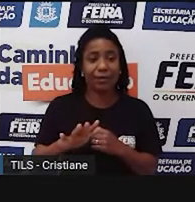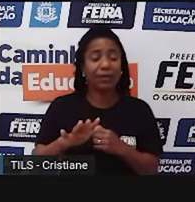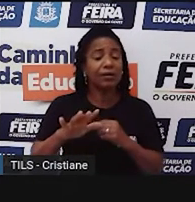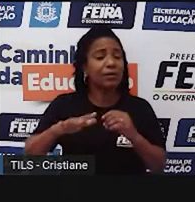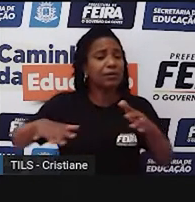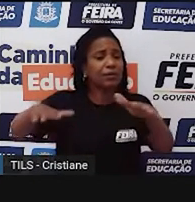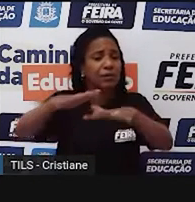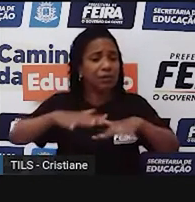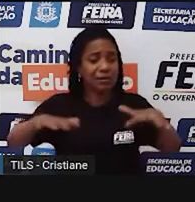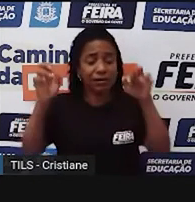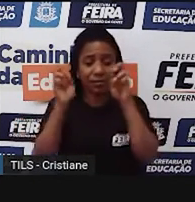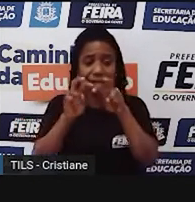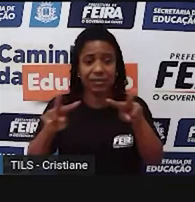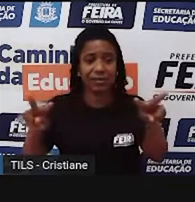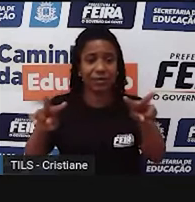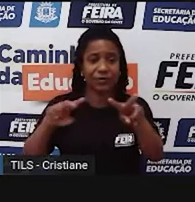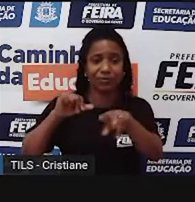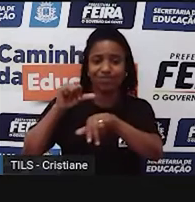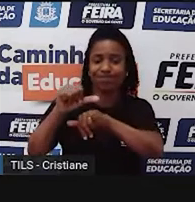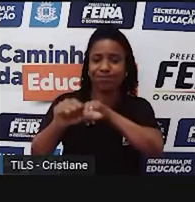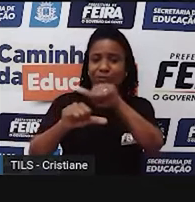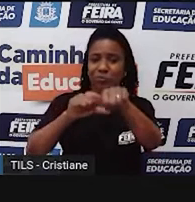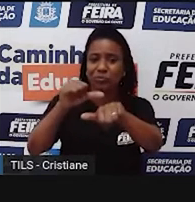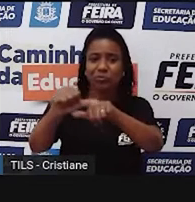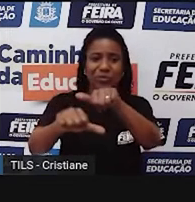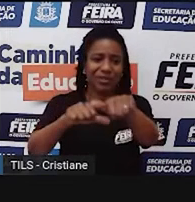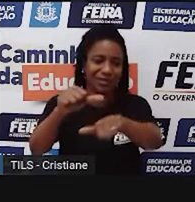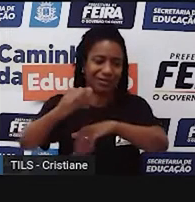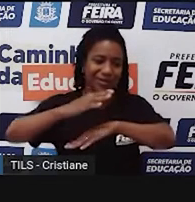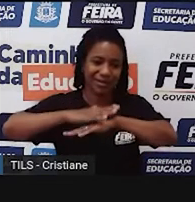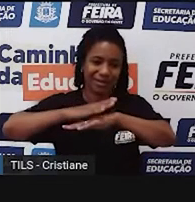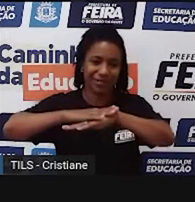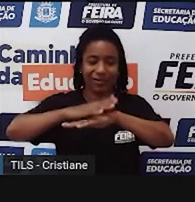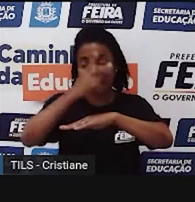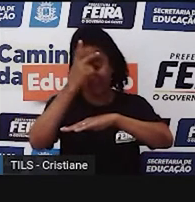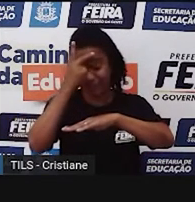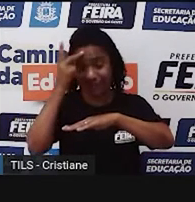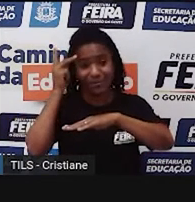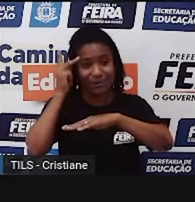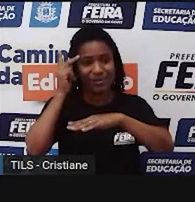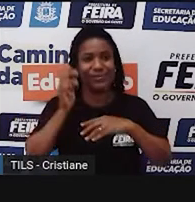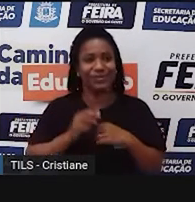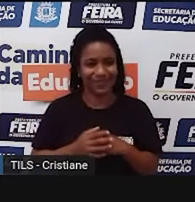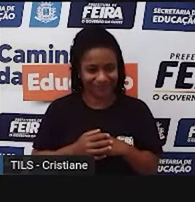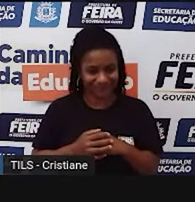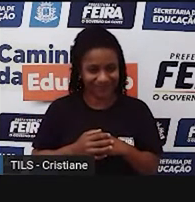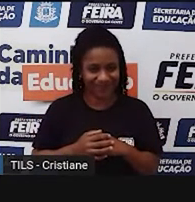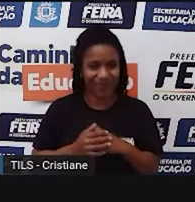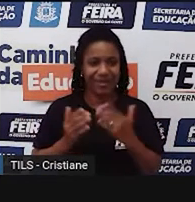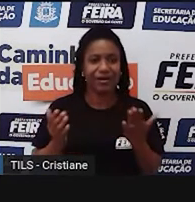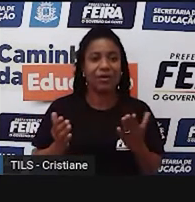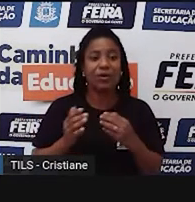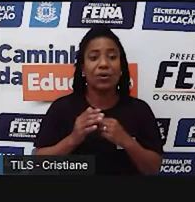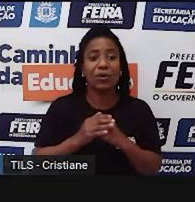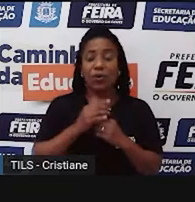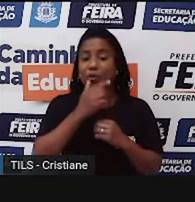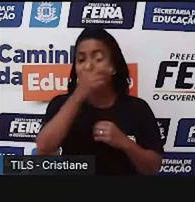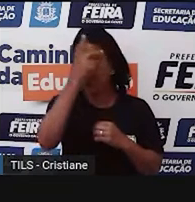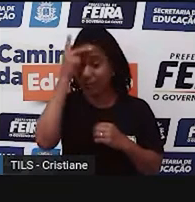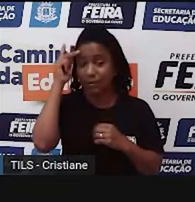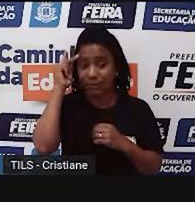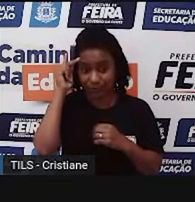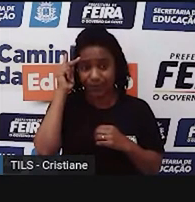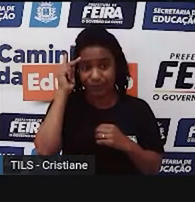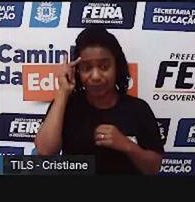modificando ao longo do tempo. À medida que esse homem evoluiu, né, que... Há um exemplo, né,